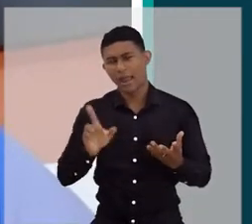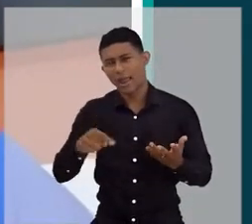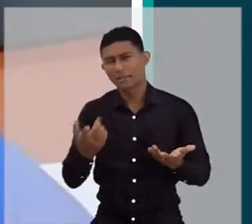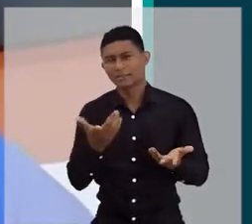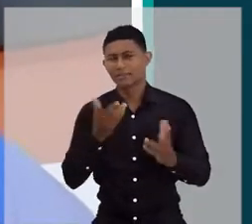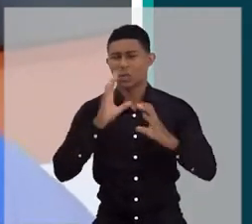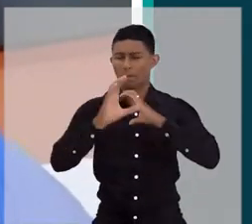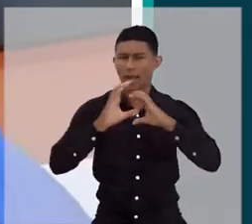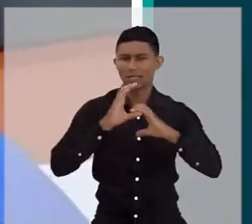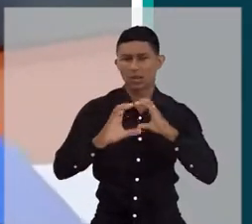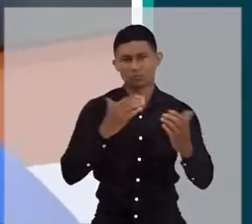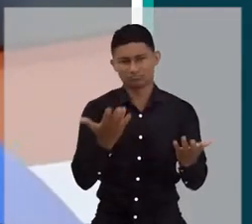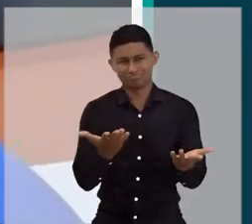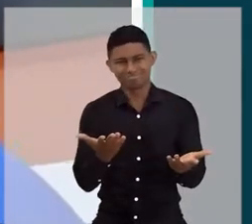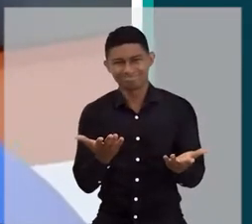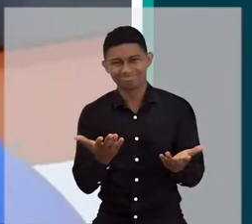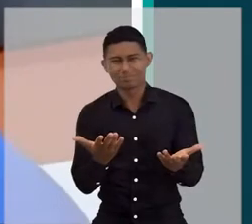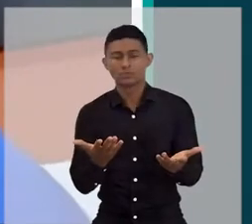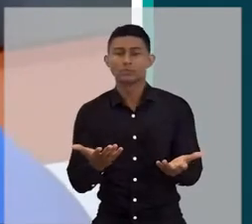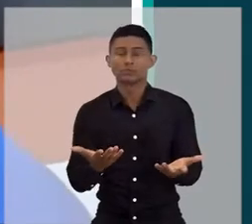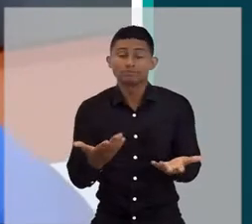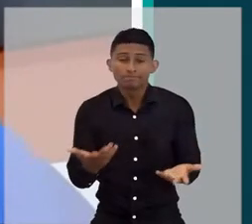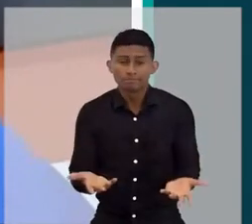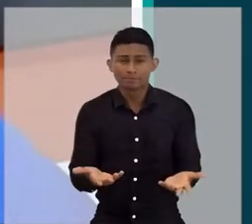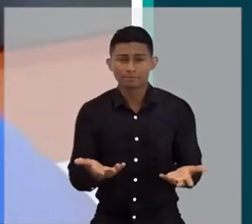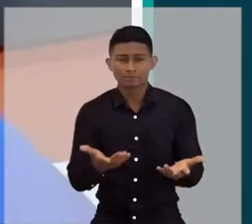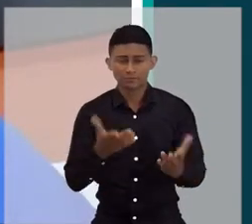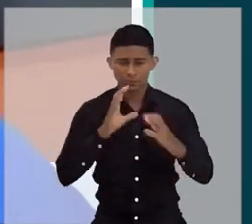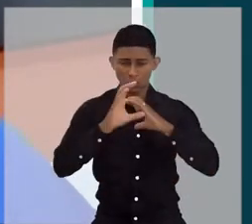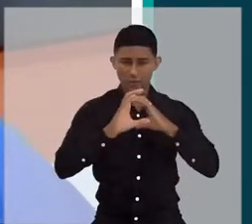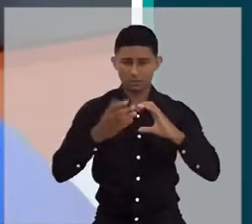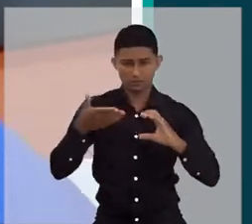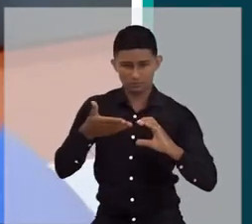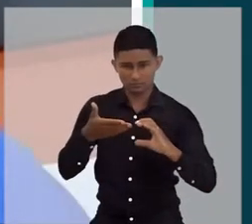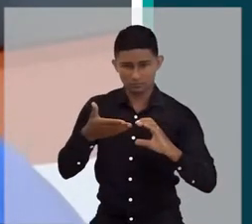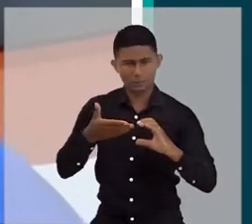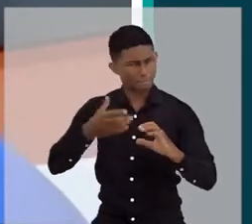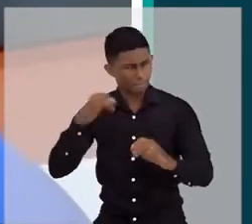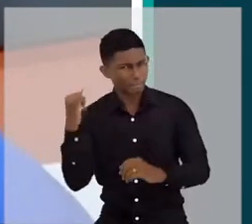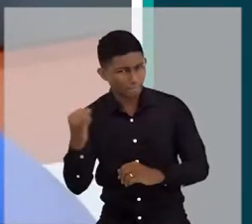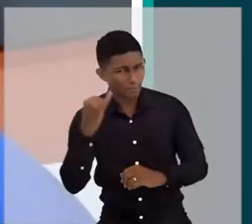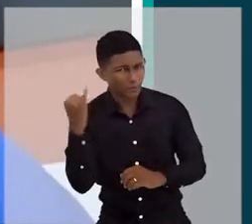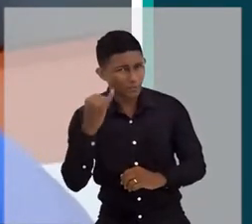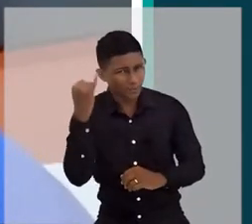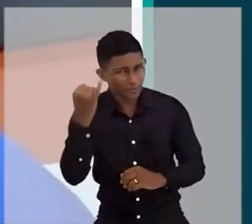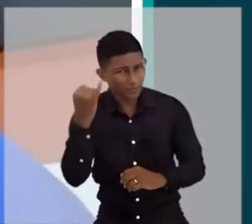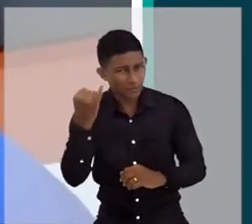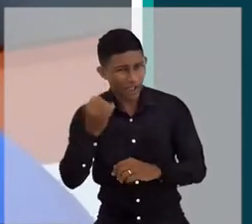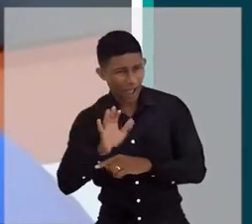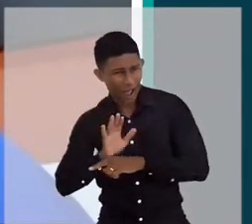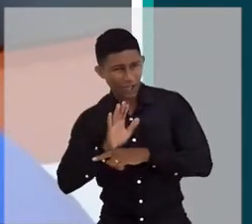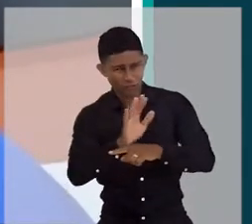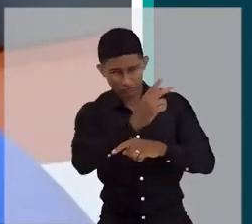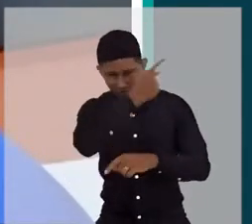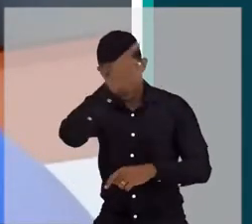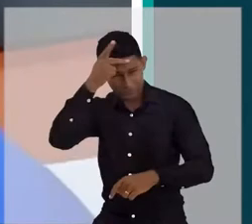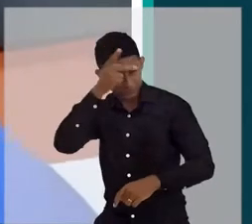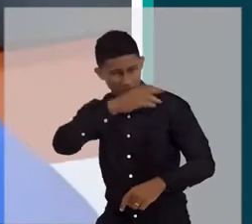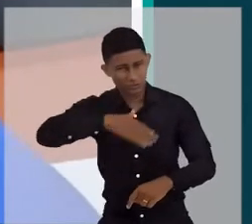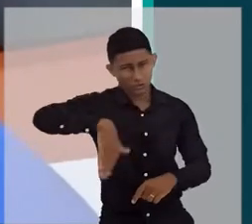pra comunicar algo. E esse comunicar algo, se é relevante, se traz uma mudança de